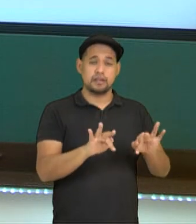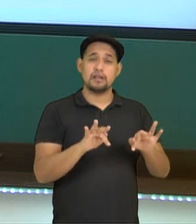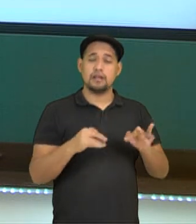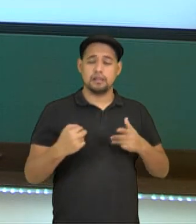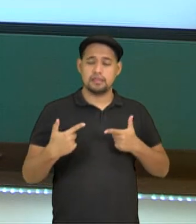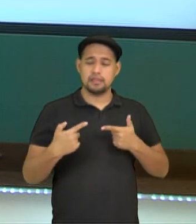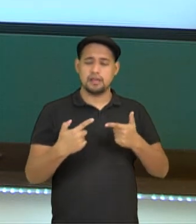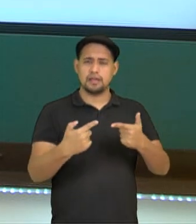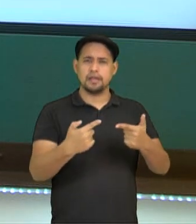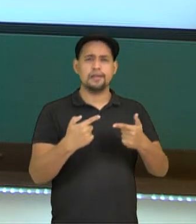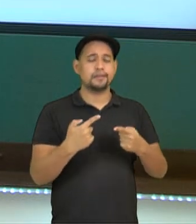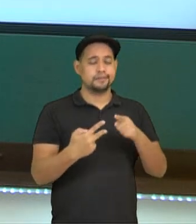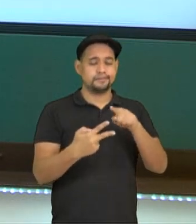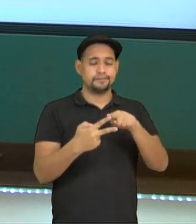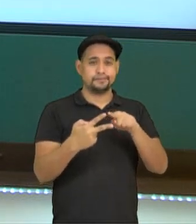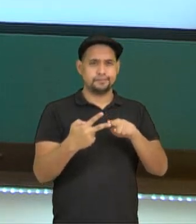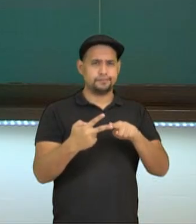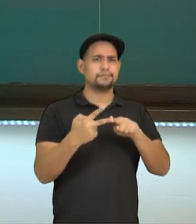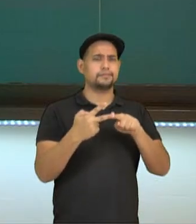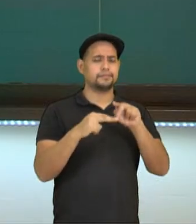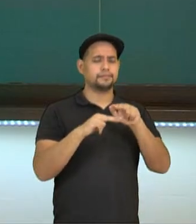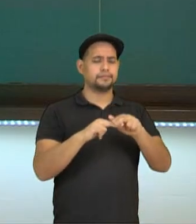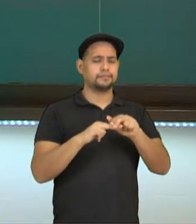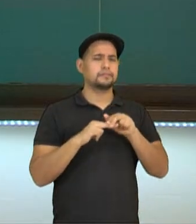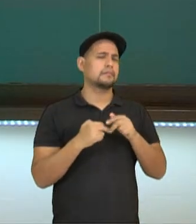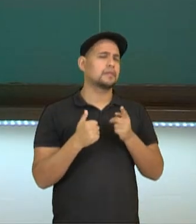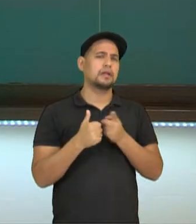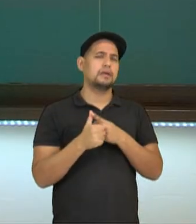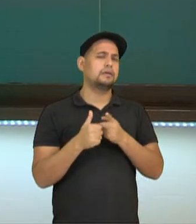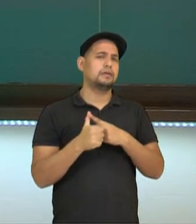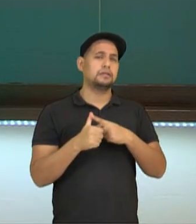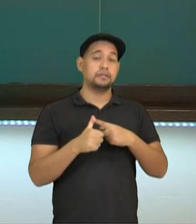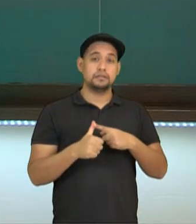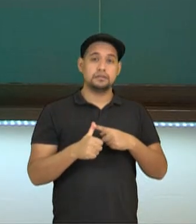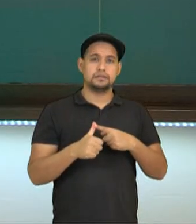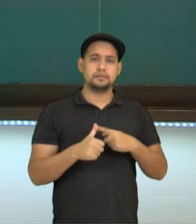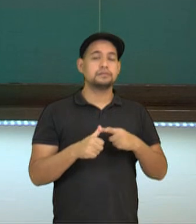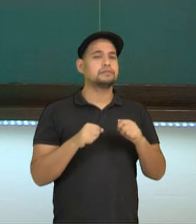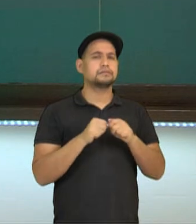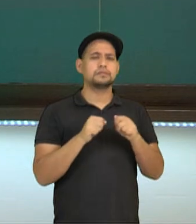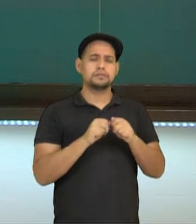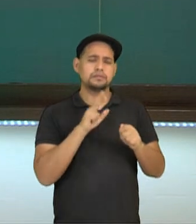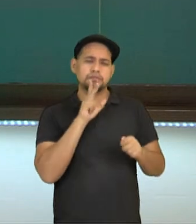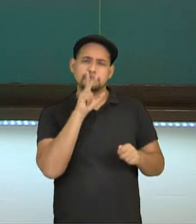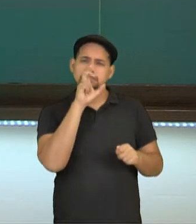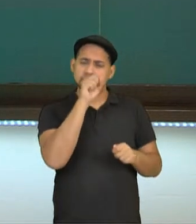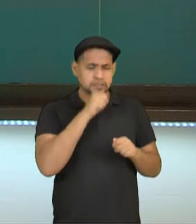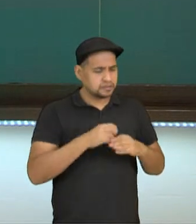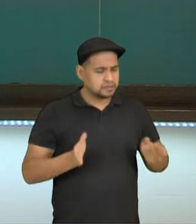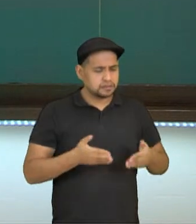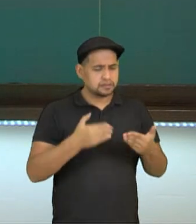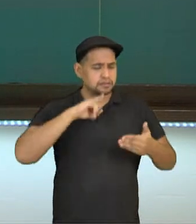Basicamente por dois motivos. Primeiro, forçar a rendição japonesa, apressar essa rendição japonesa